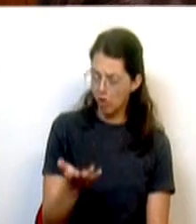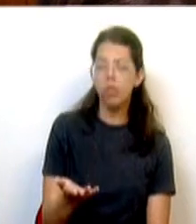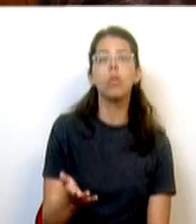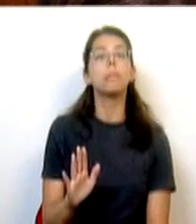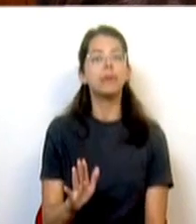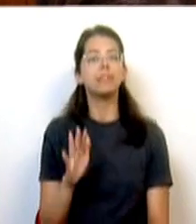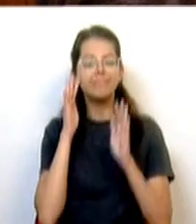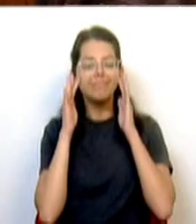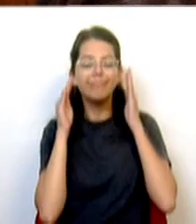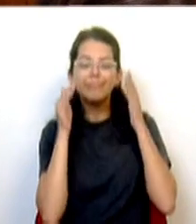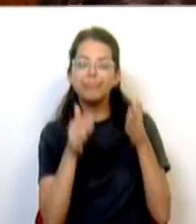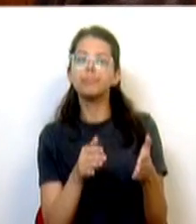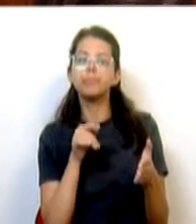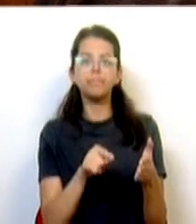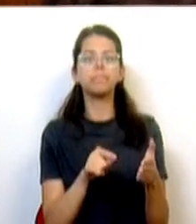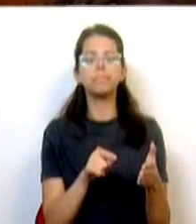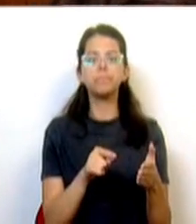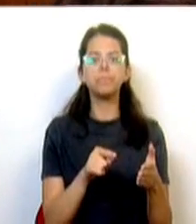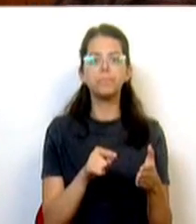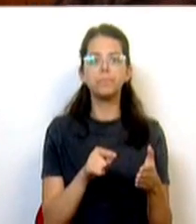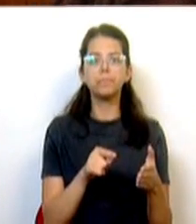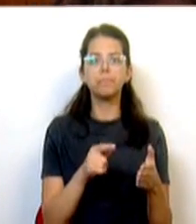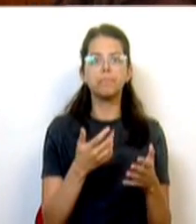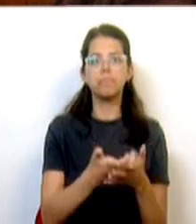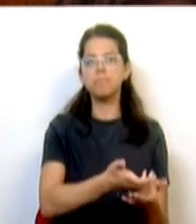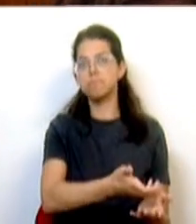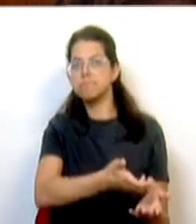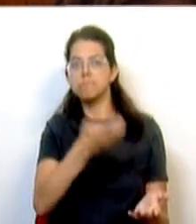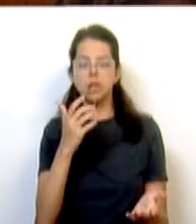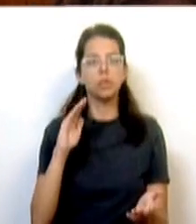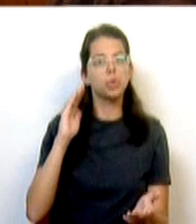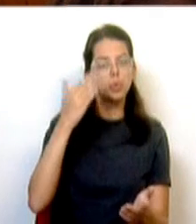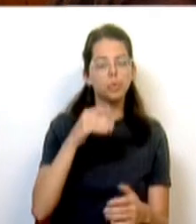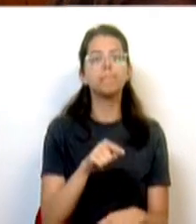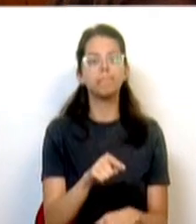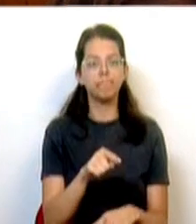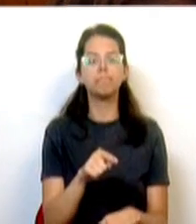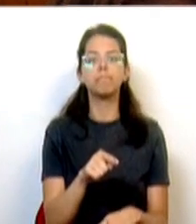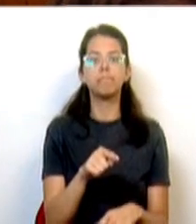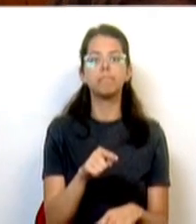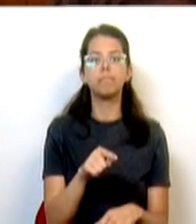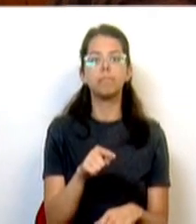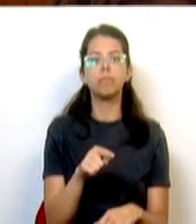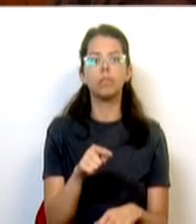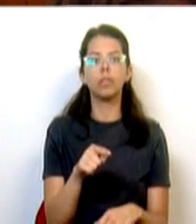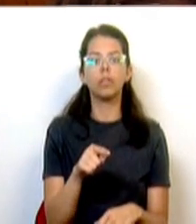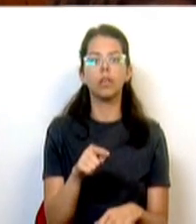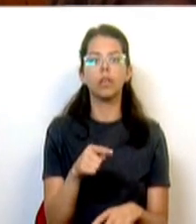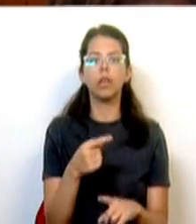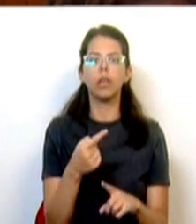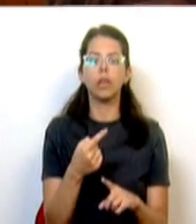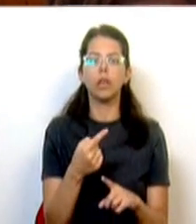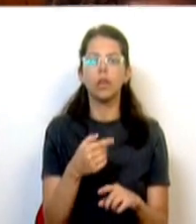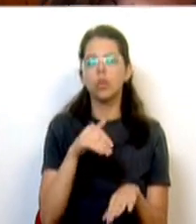que me parece que é o mais relevante e retirar daqui, ou rebater aqui